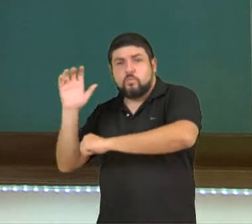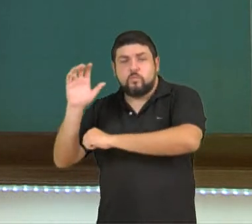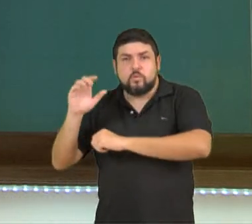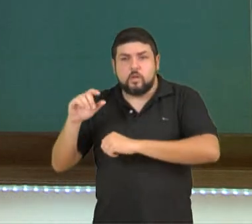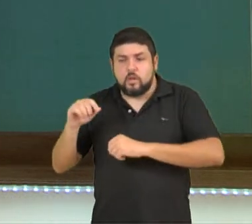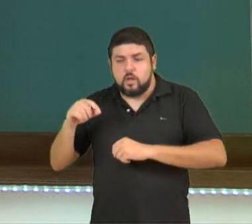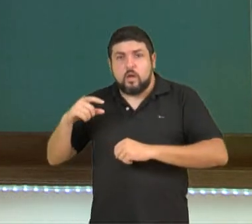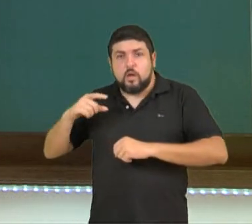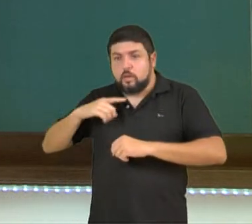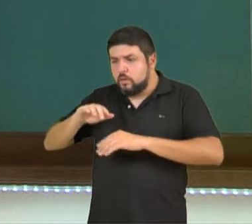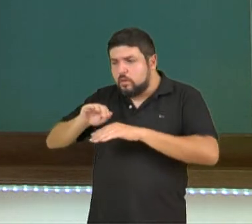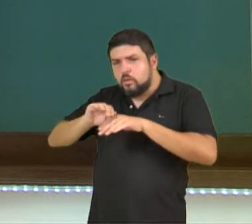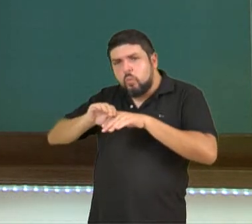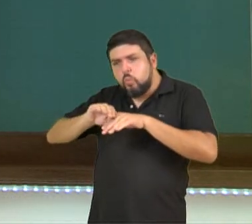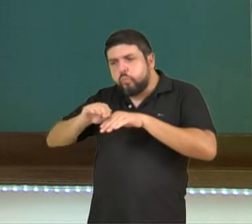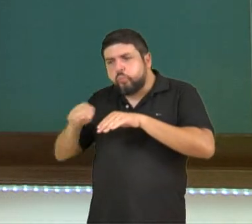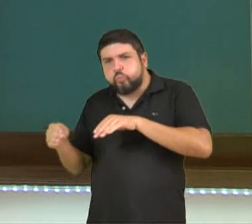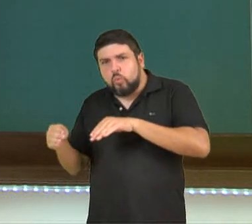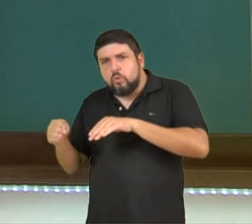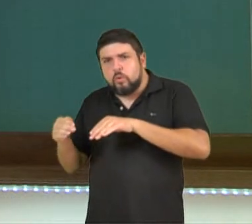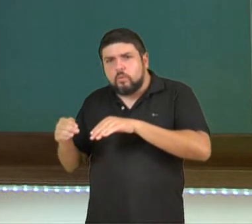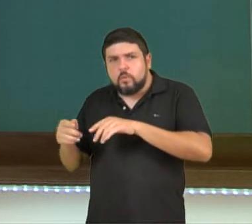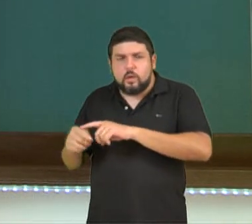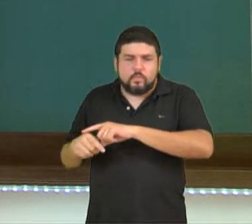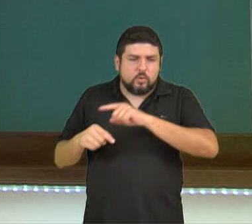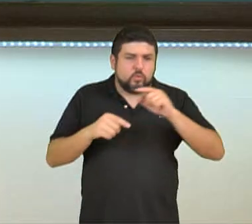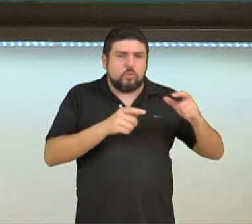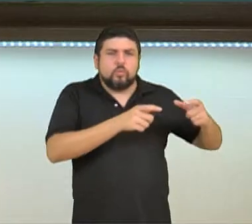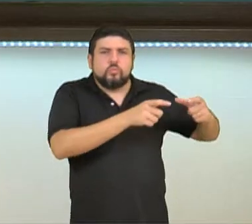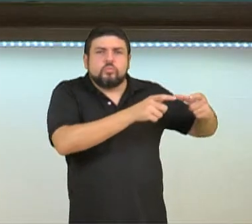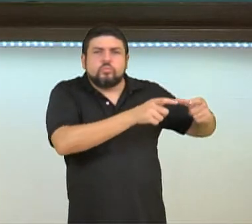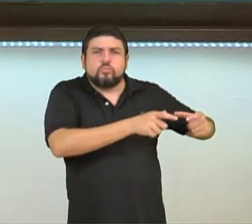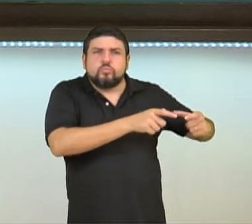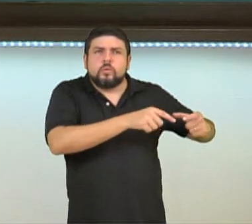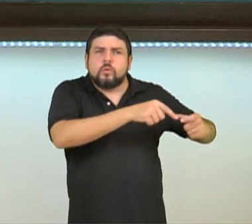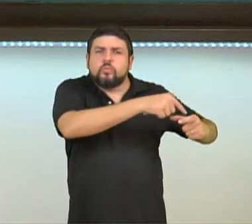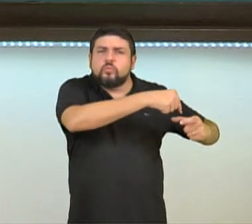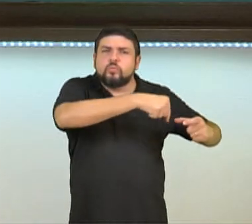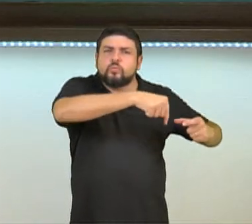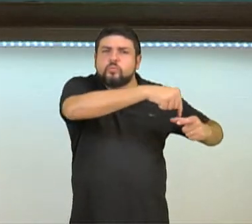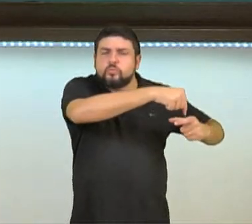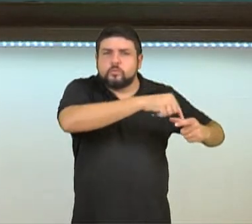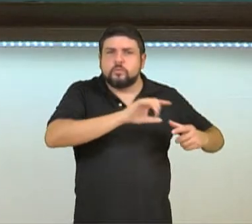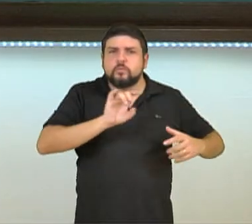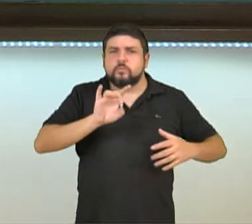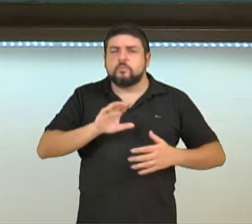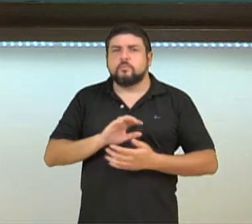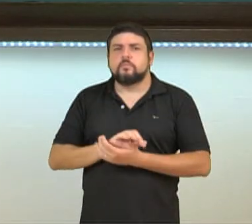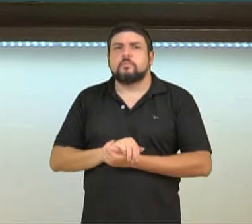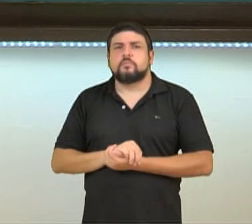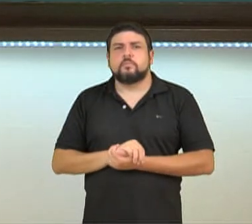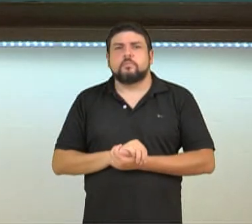Ali tá até protegido, não dá para ver muito bem essa inclinação, mas é assim que funciona. Então essas são as diferenças dos campos.